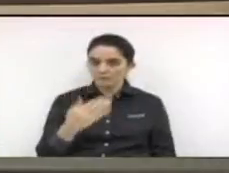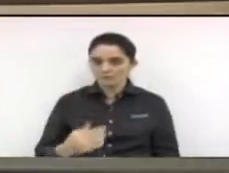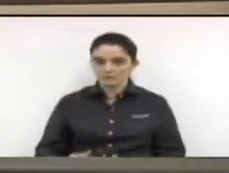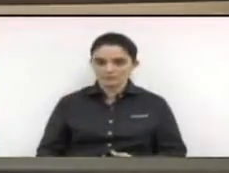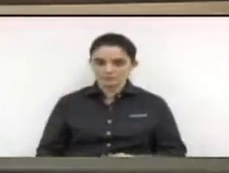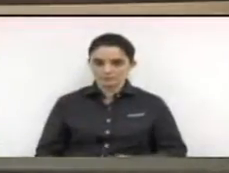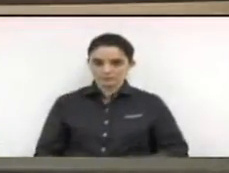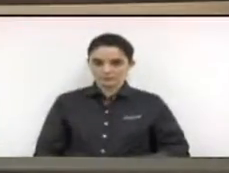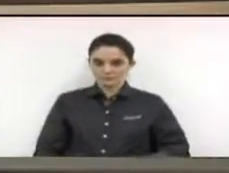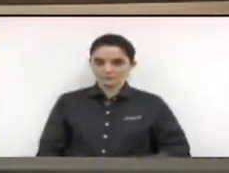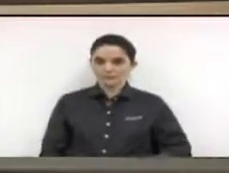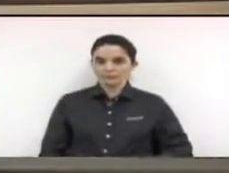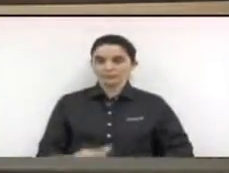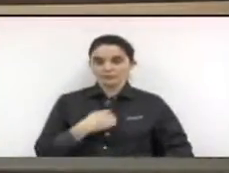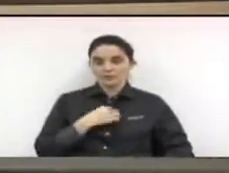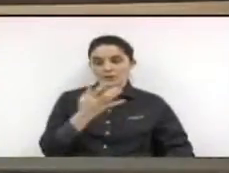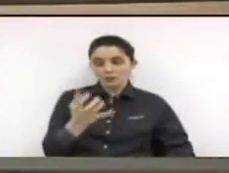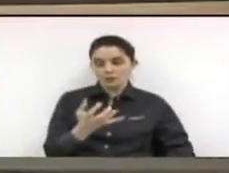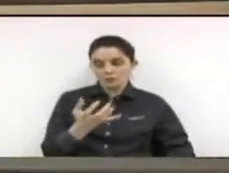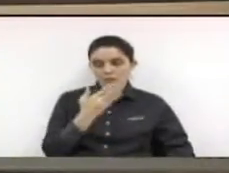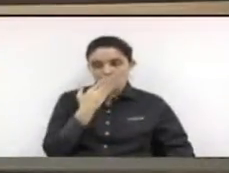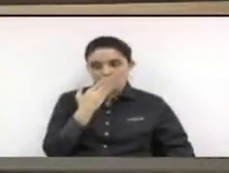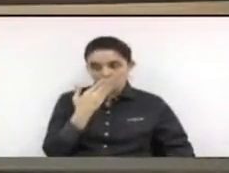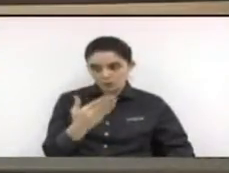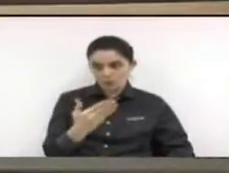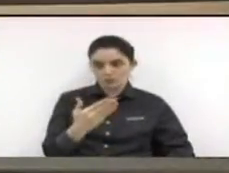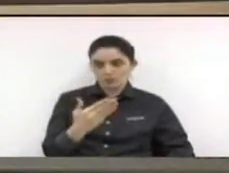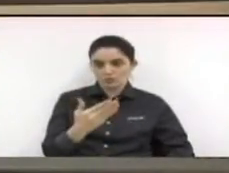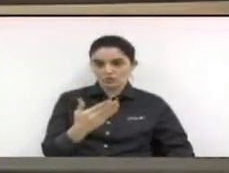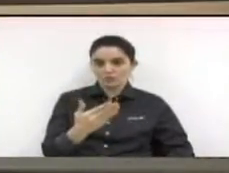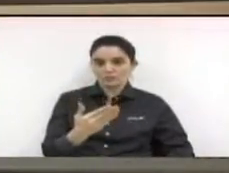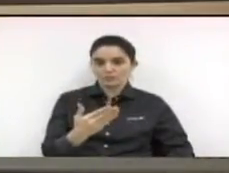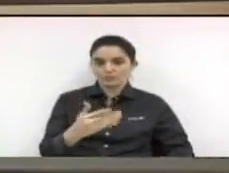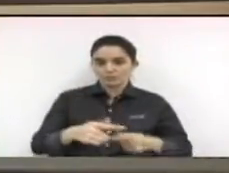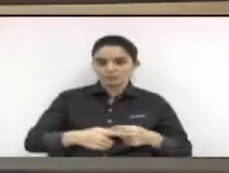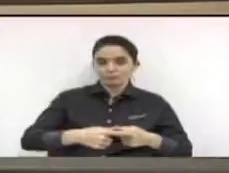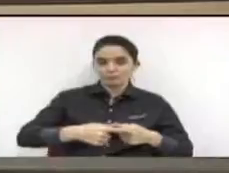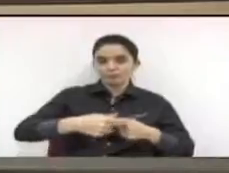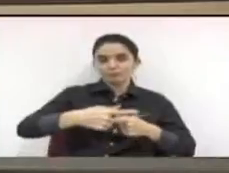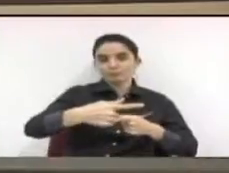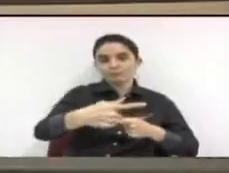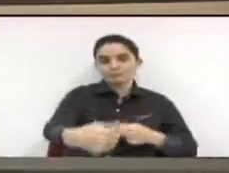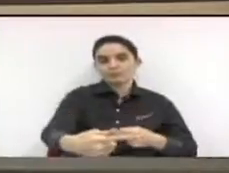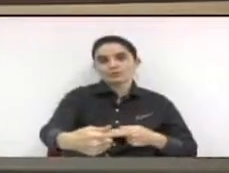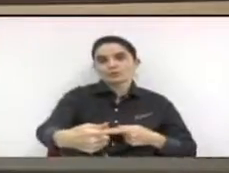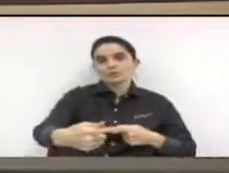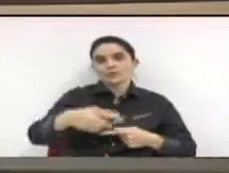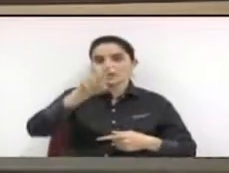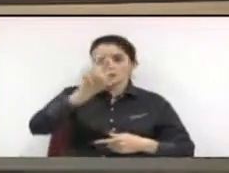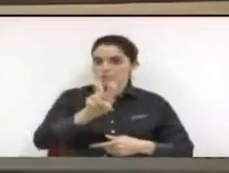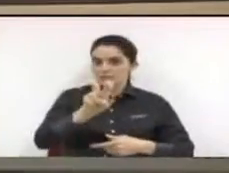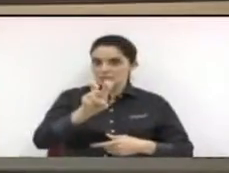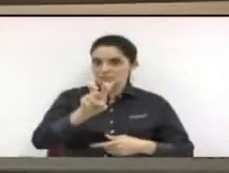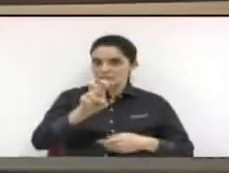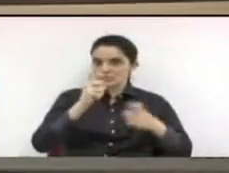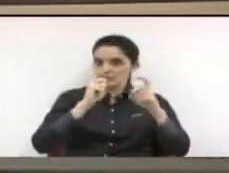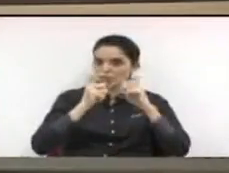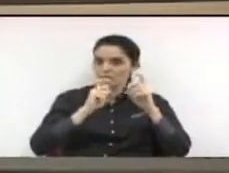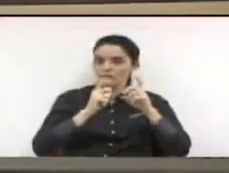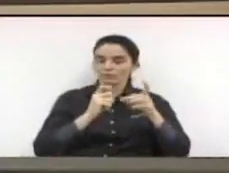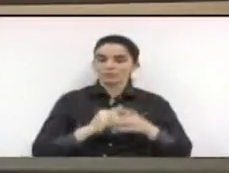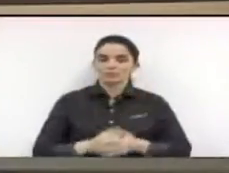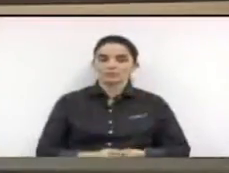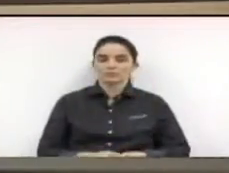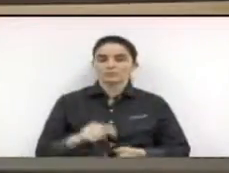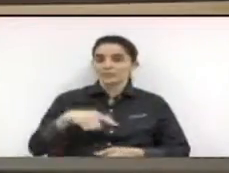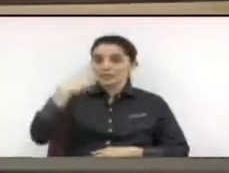César. Gostaria de pedir o adiamento deste projeto por cinco sessões, para que a gente